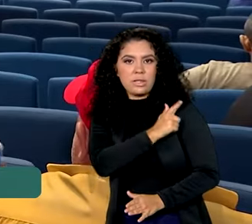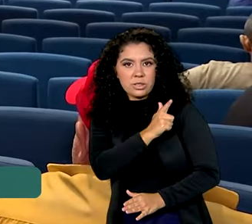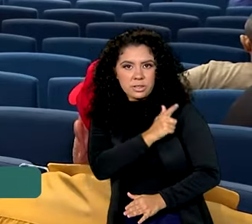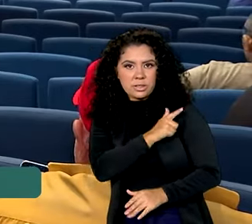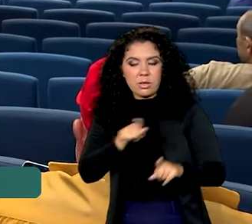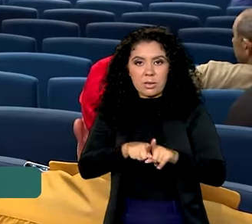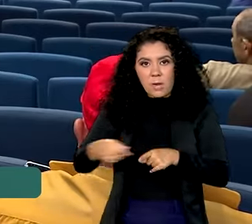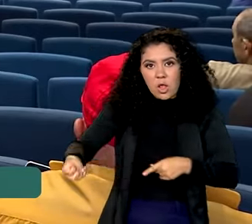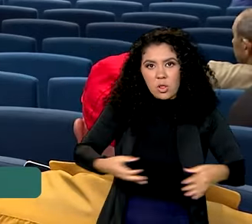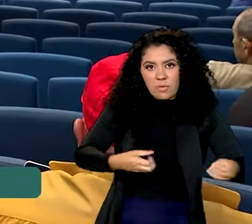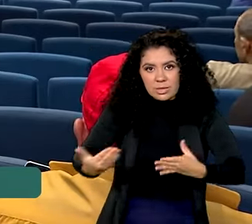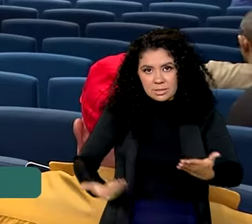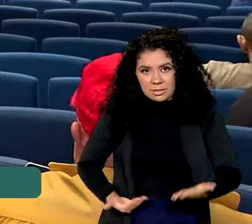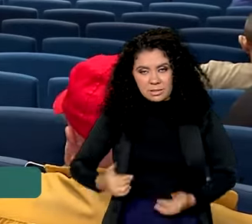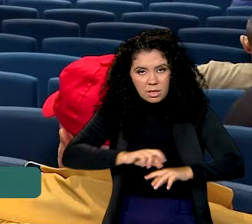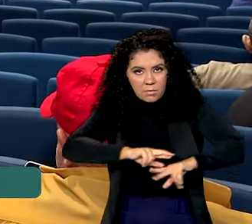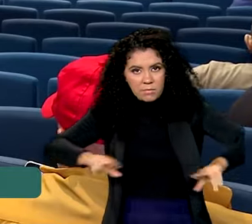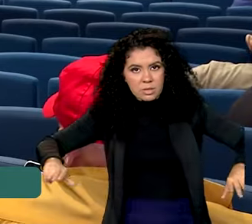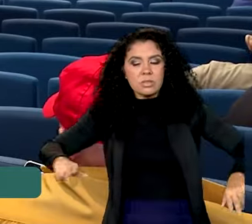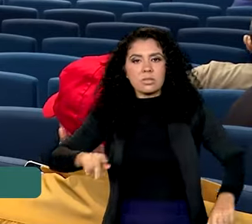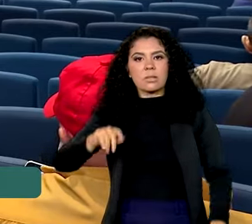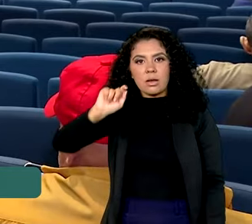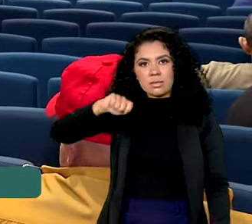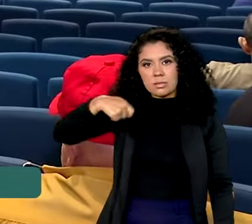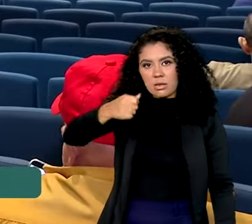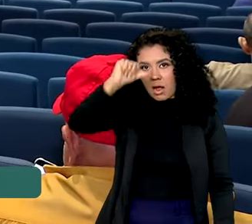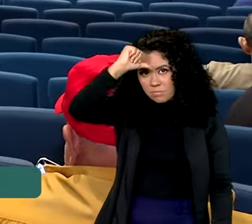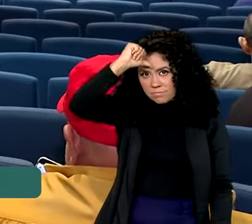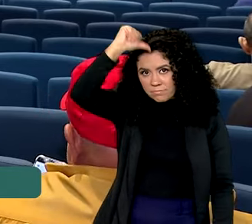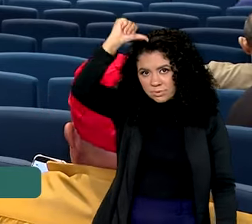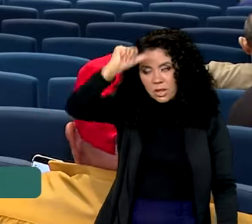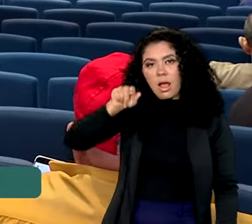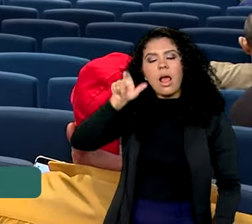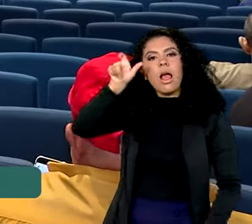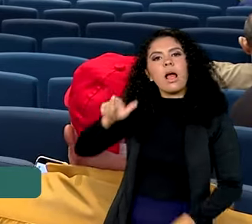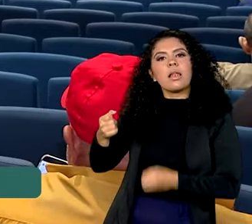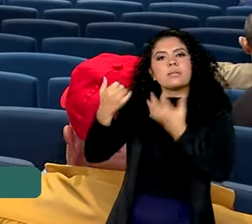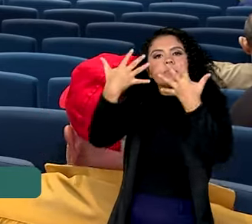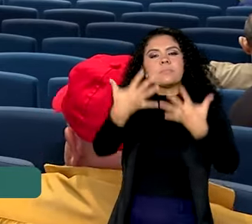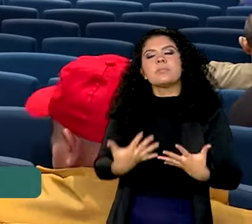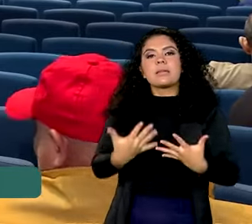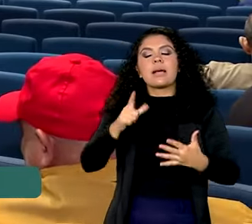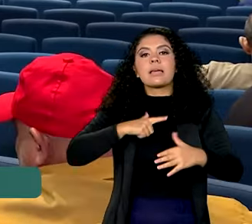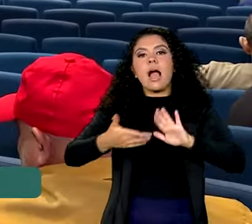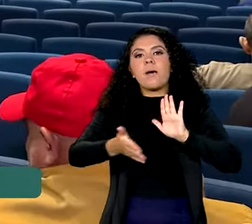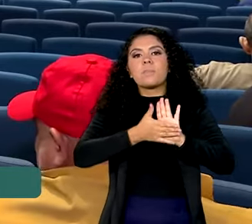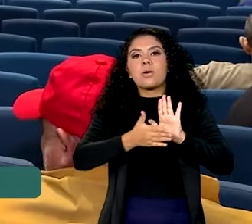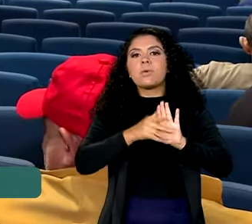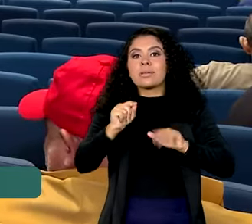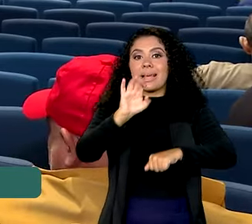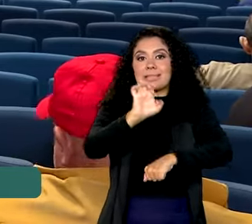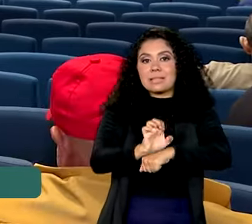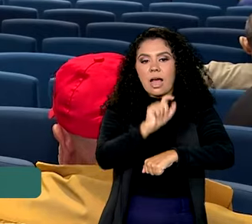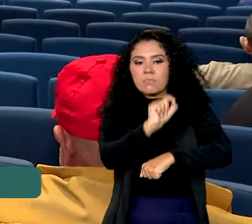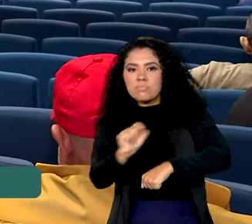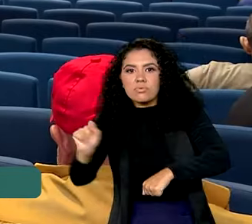Inovação em Serviços Públicos, Esther Dweck, a proposta é que cada Estado tenha também um fórum próprio.